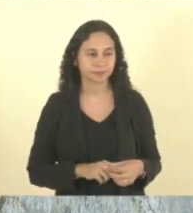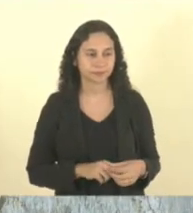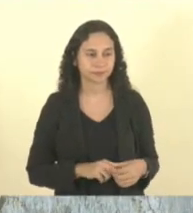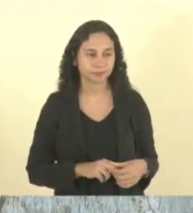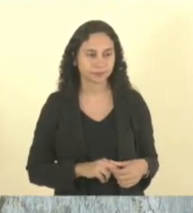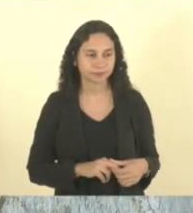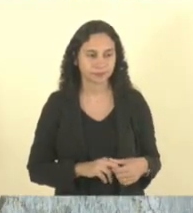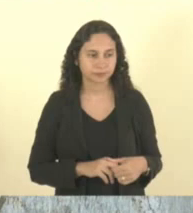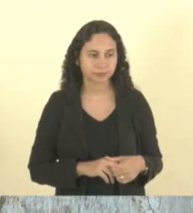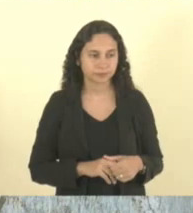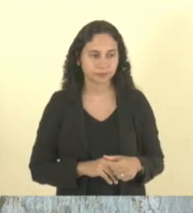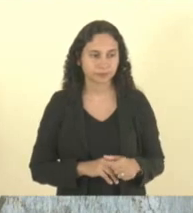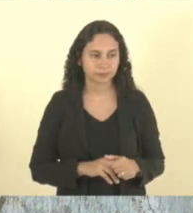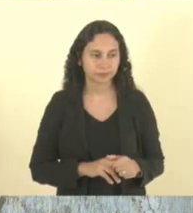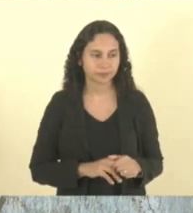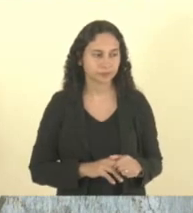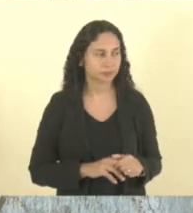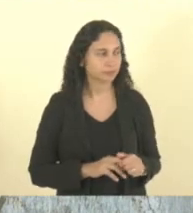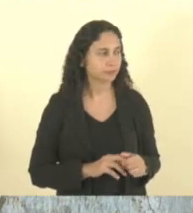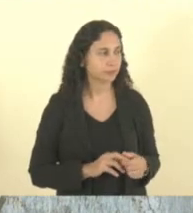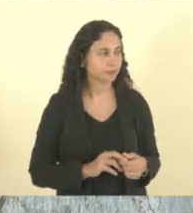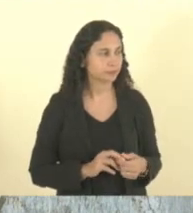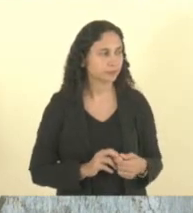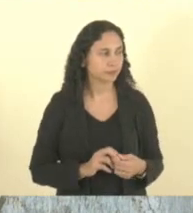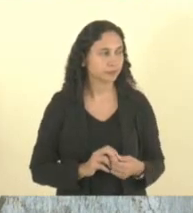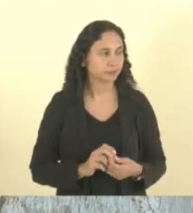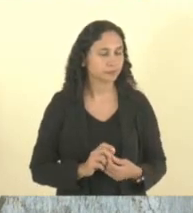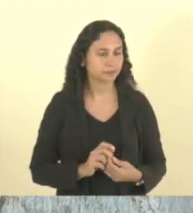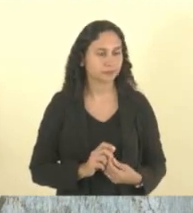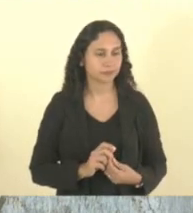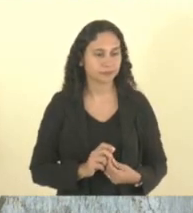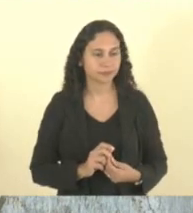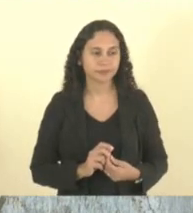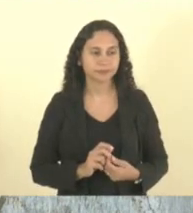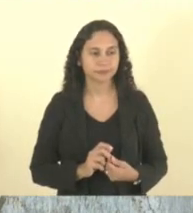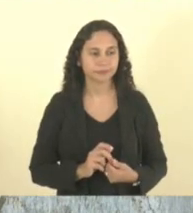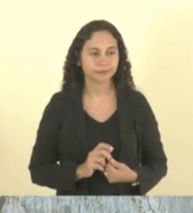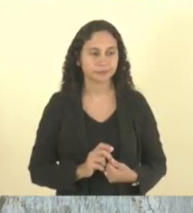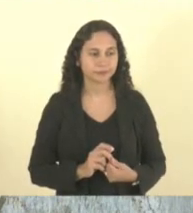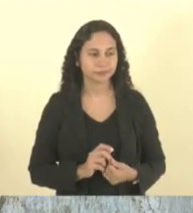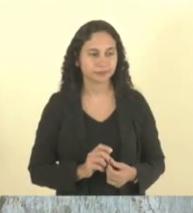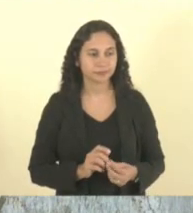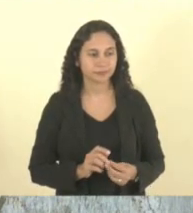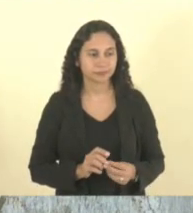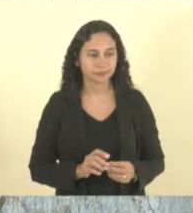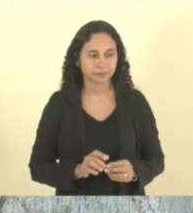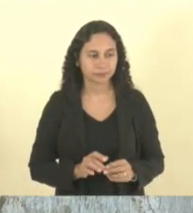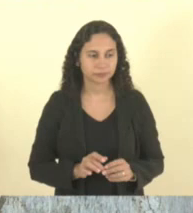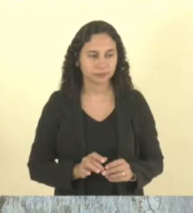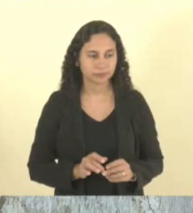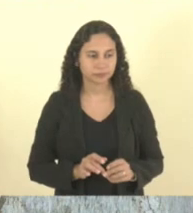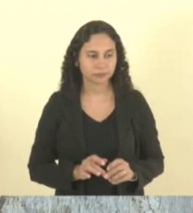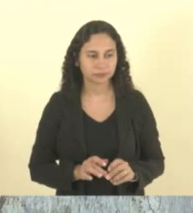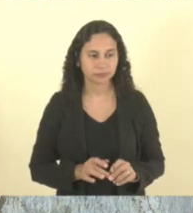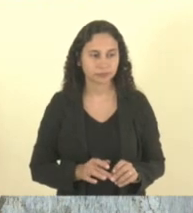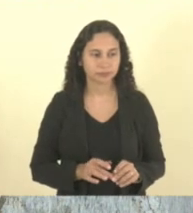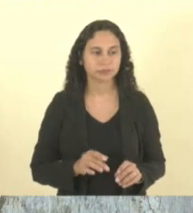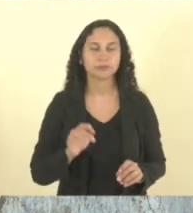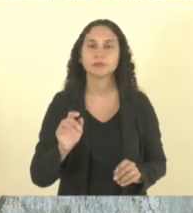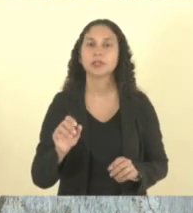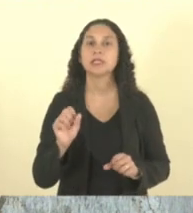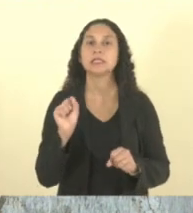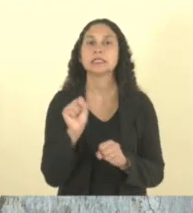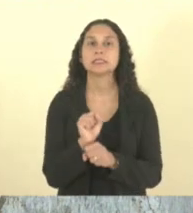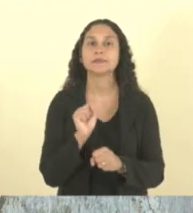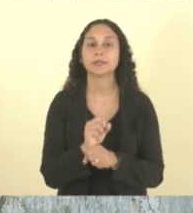mas eu preciso de mais um para o coro eu vou pedir para suspender dois minutos só para dar uma ligada